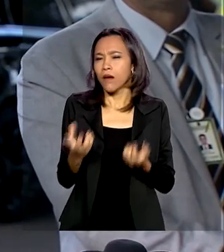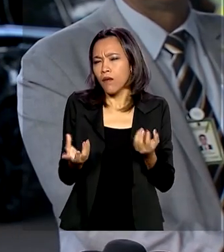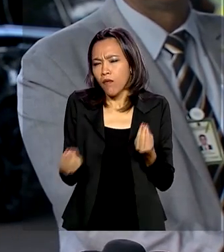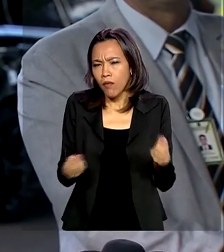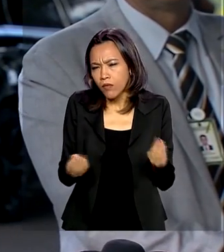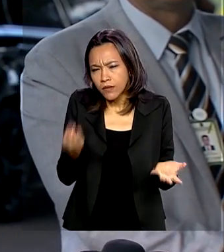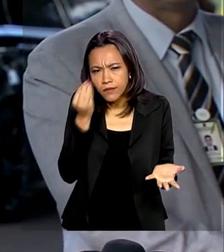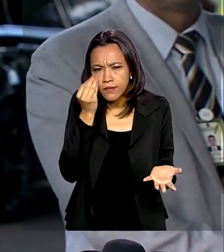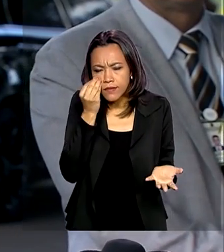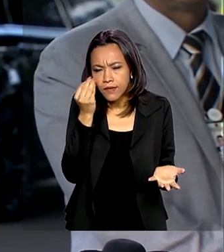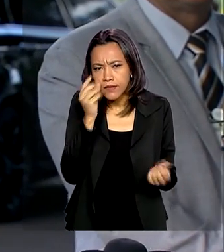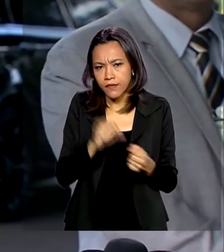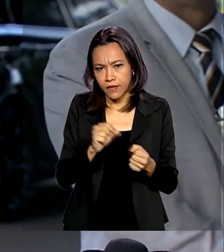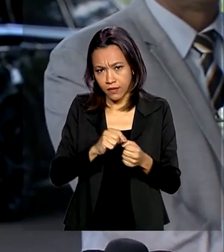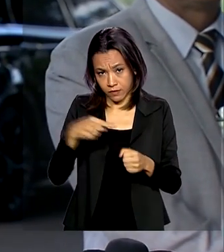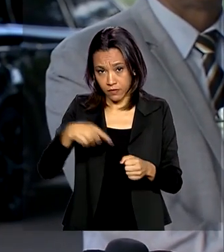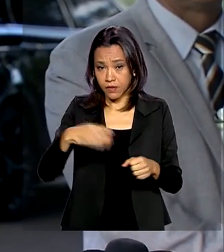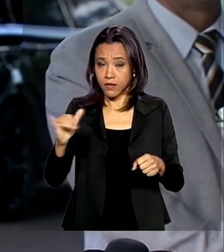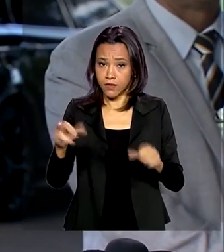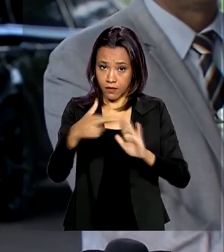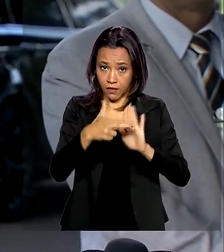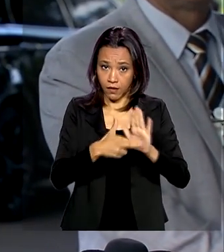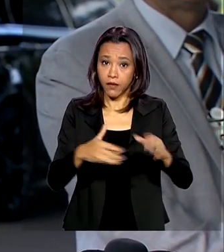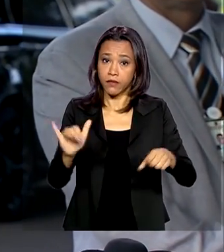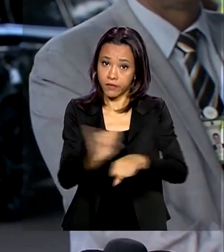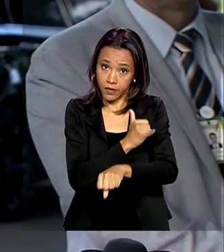tenta fazer com essas medidas agora? O